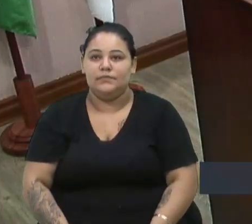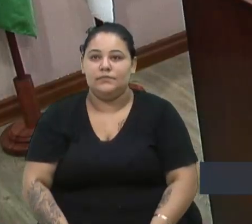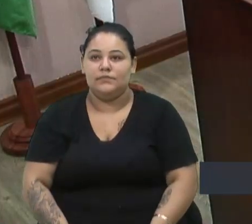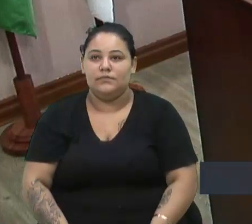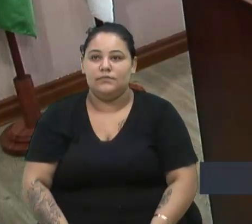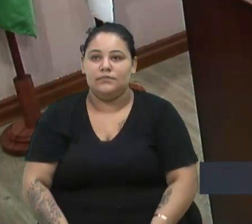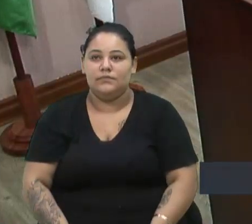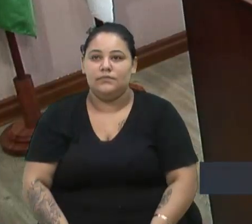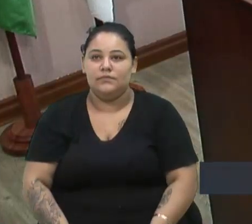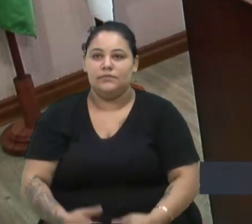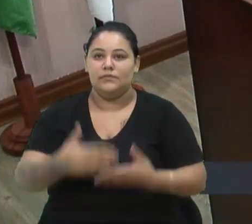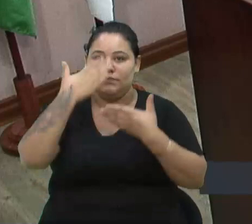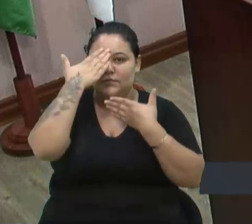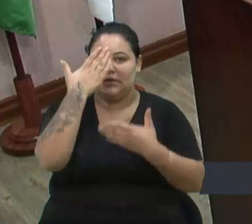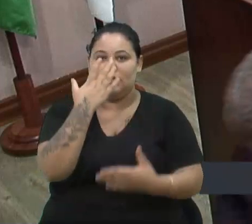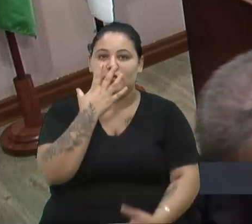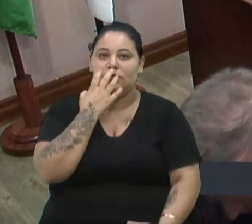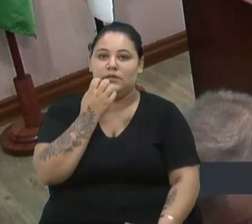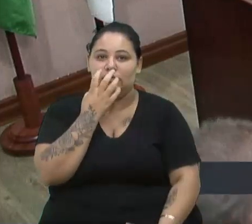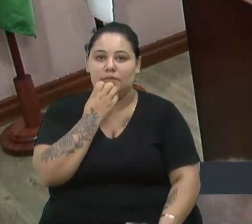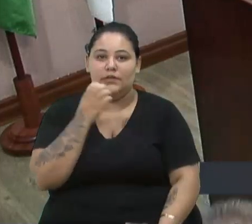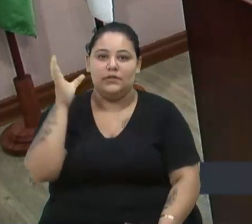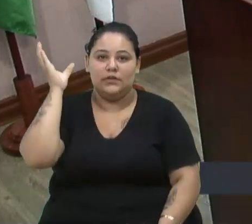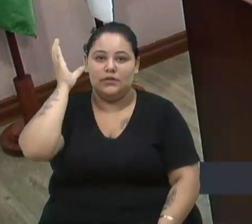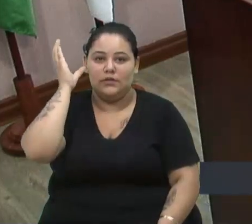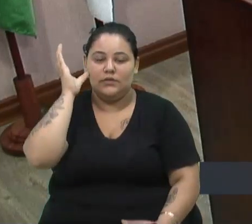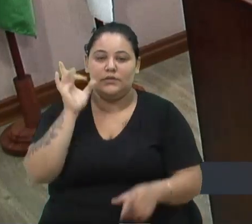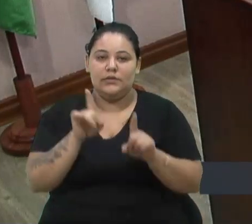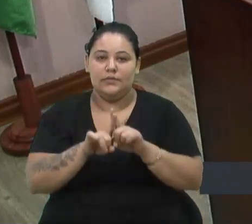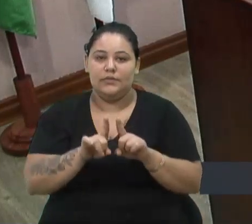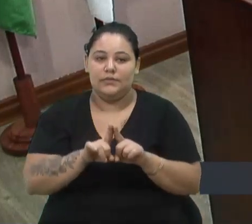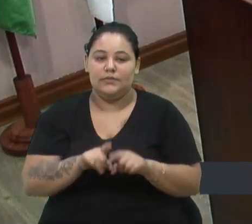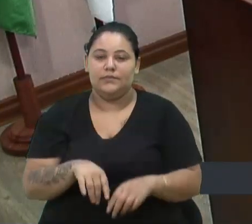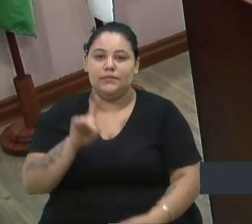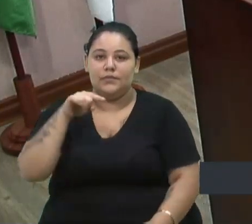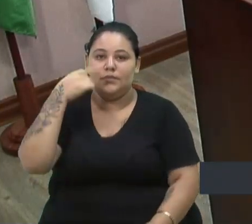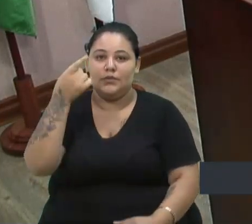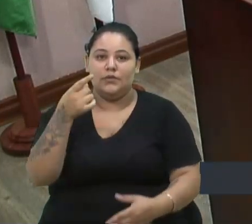Obrigado, senhor Camilas. Obrigado também, Cadori. Próximo vereador escrito. Obrigado.